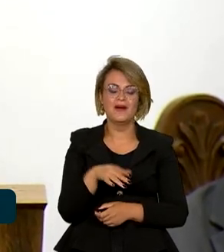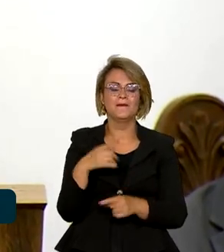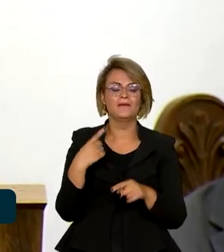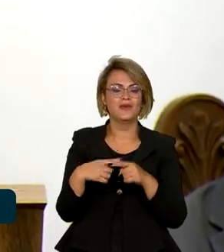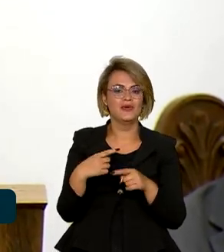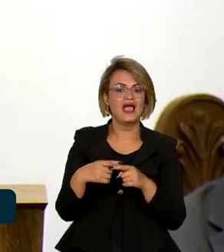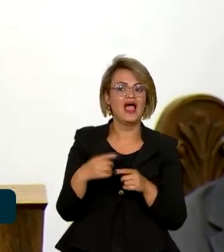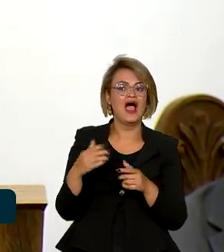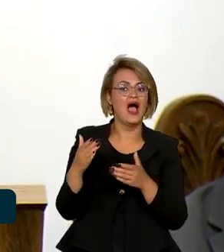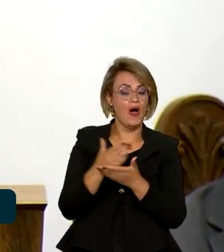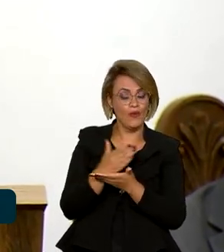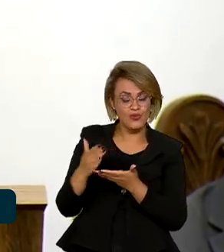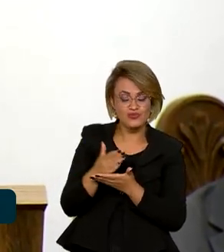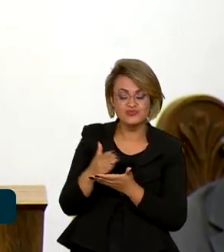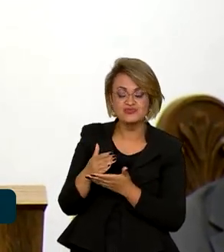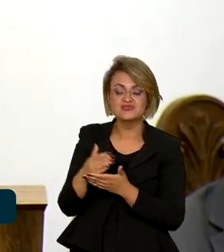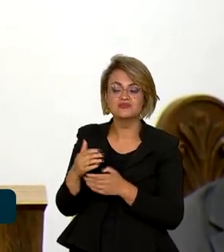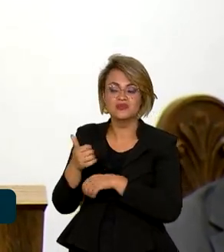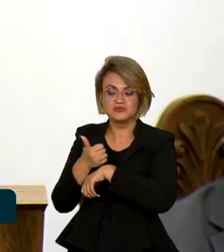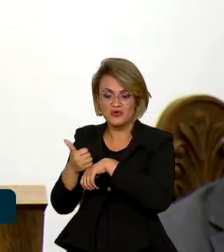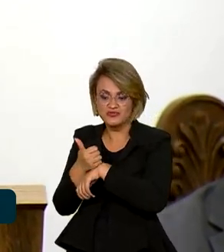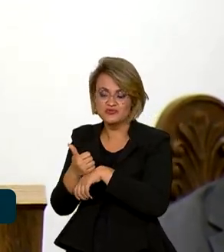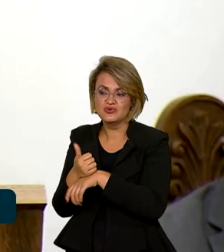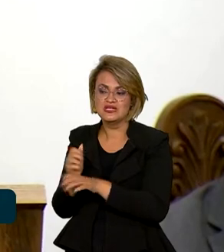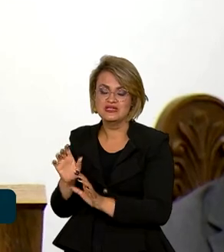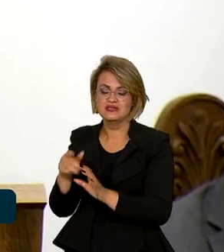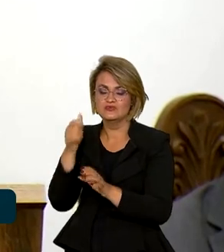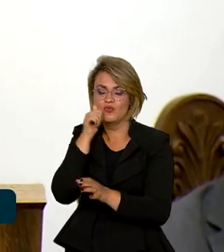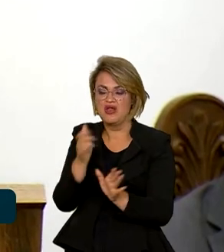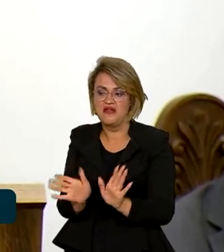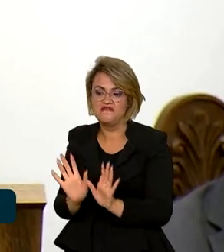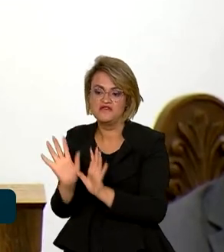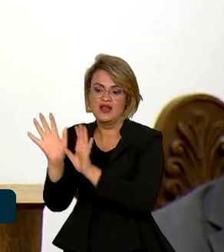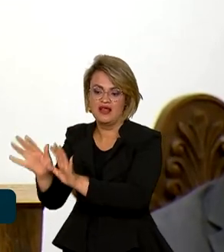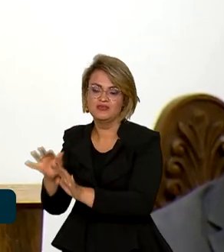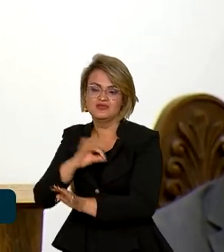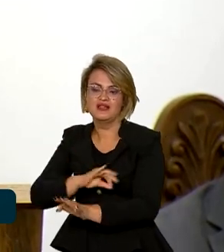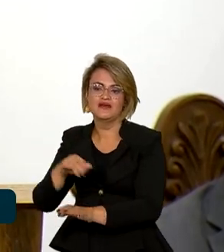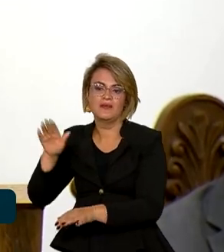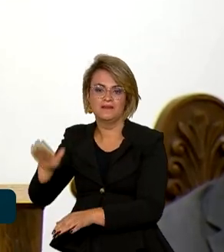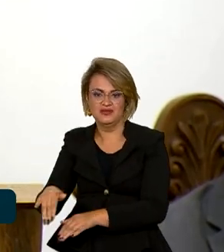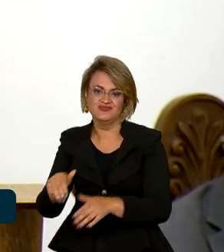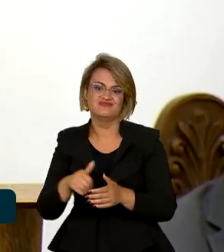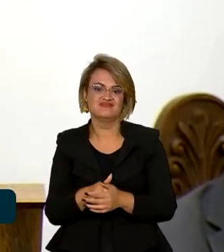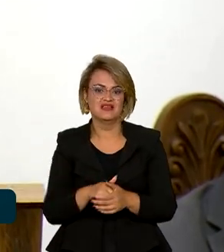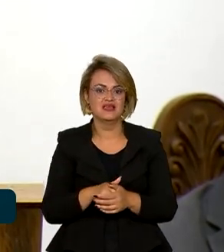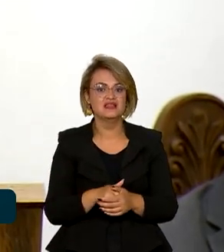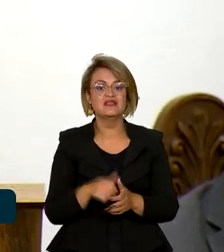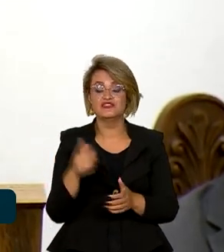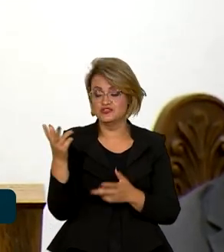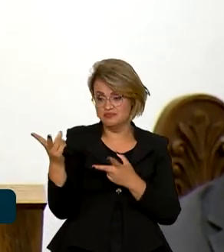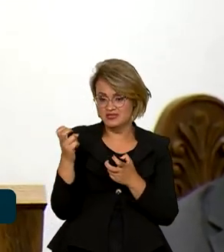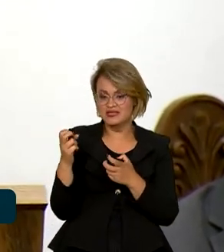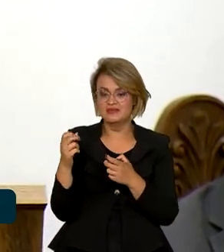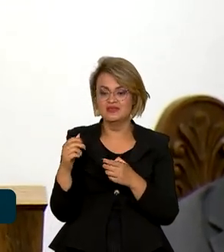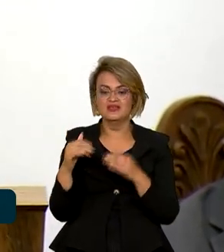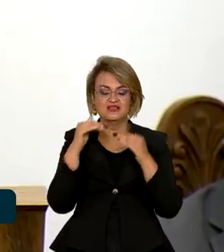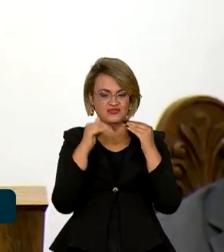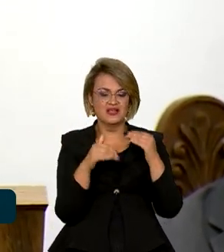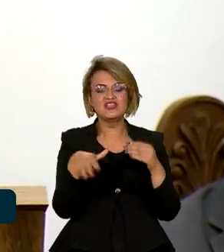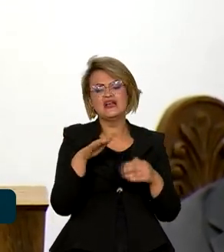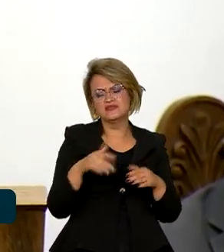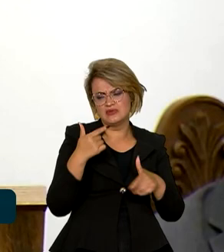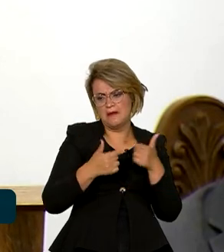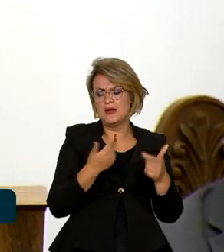carreiras que são remuneradas de forma diferenciada. Então, nesse sentido, a gente já observa que existe uma desigualdade, mesmo dentro do setor